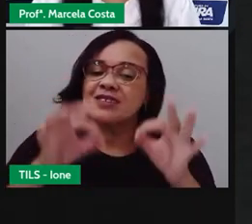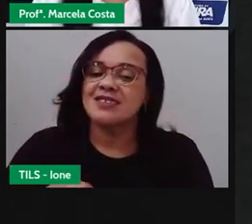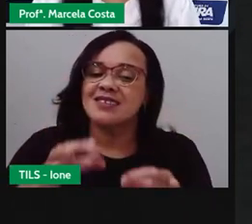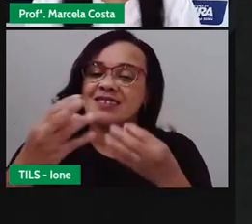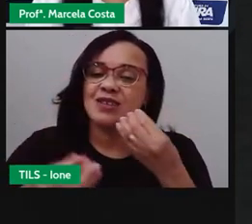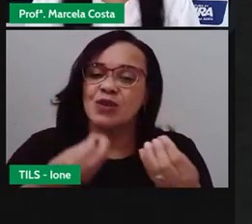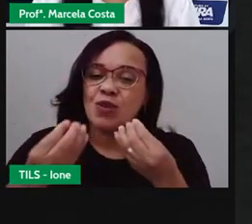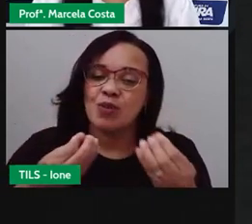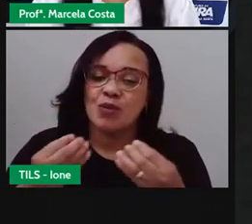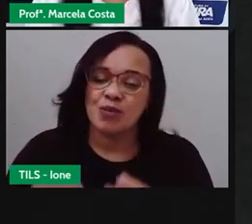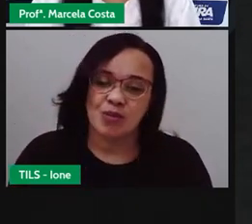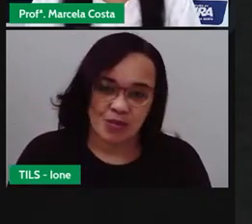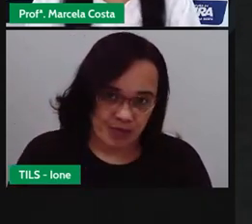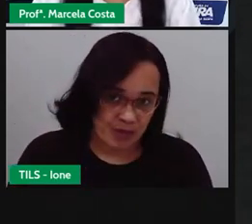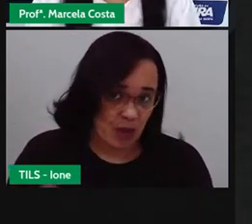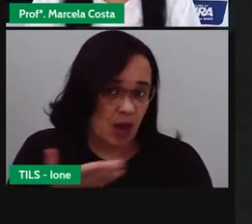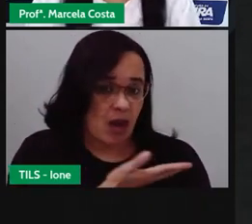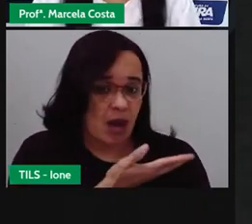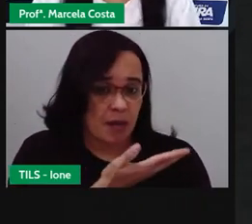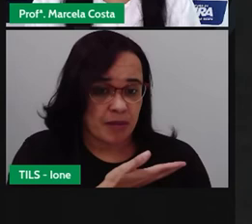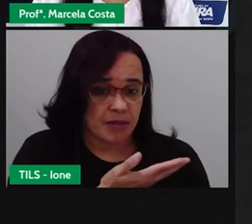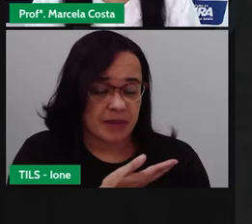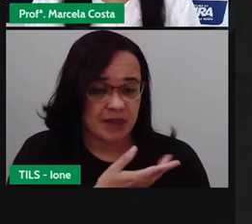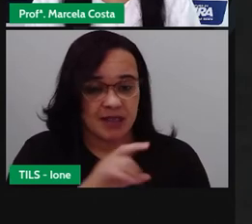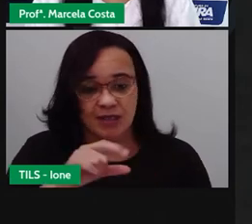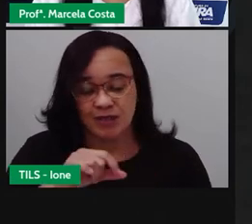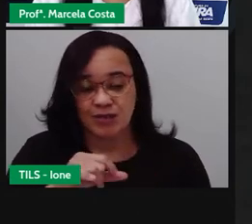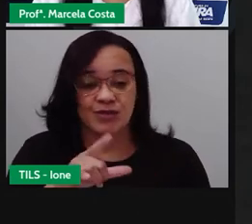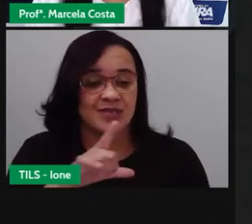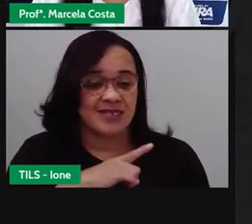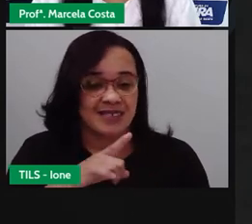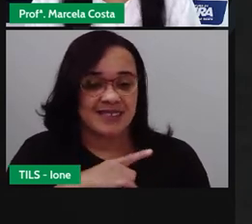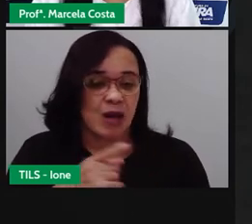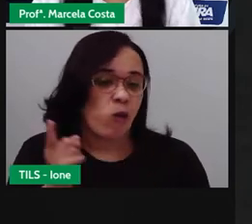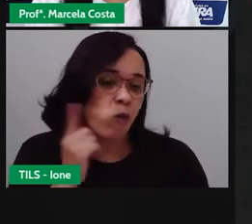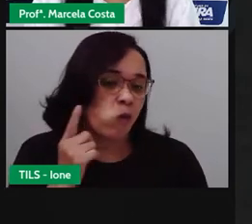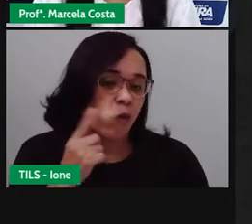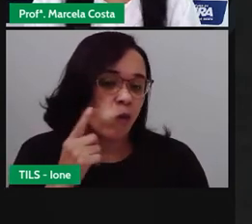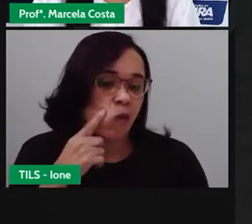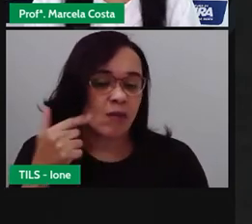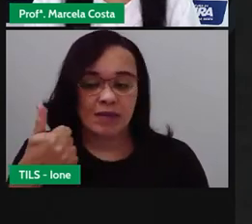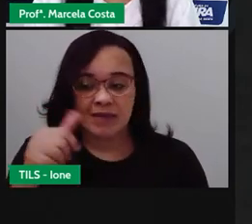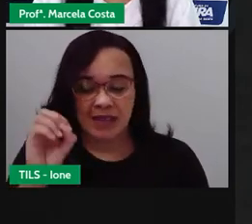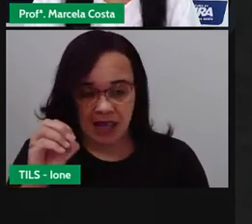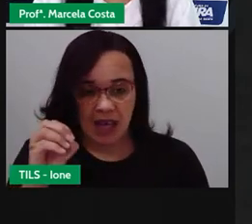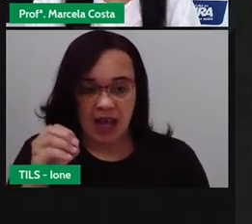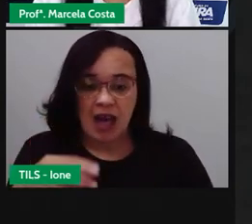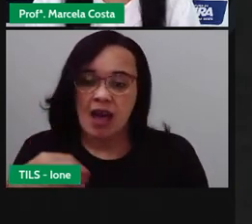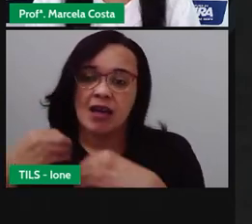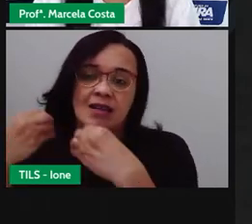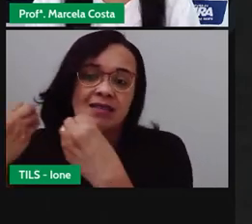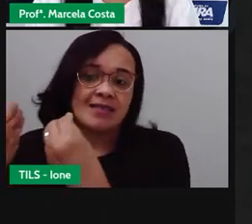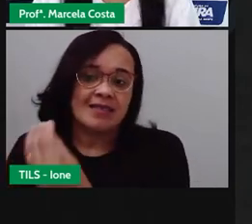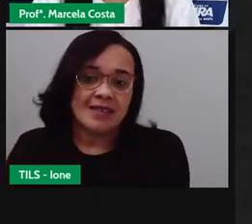tinha 10 balas e me deu 3 balas. Com quantas balas ele ficou?